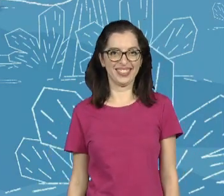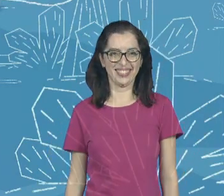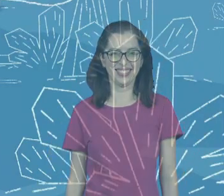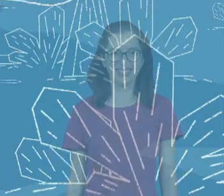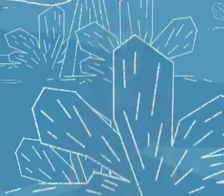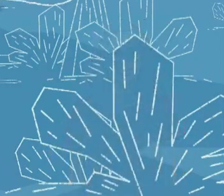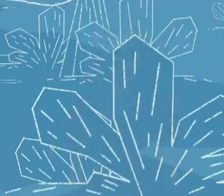Tchau! Tchau! Tchau! Tchau!